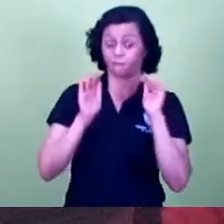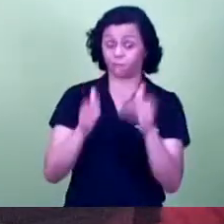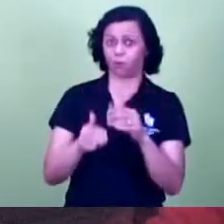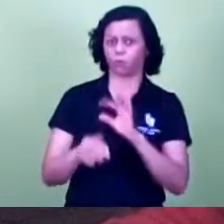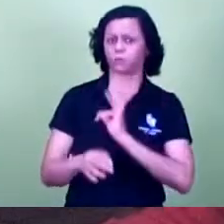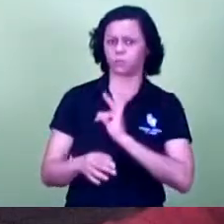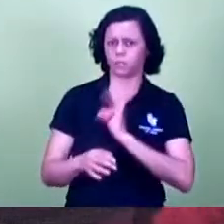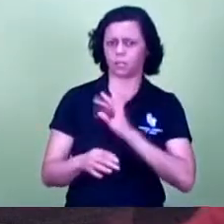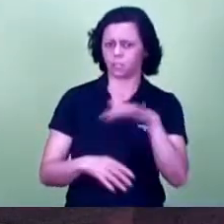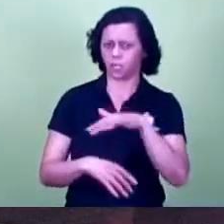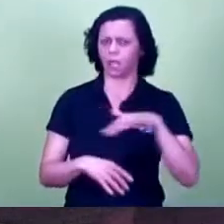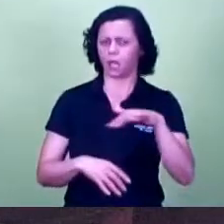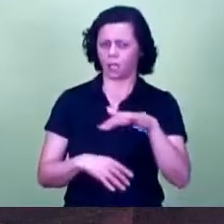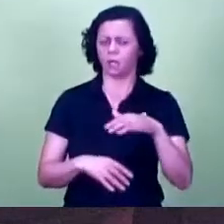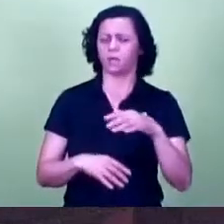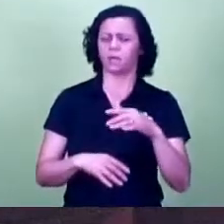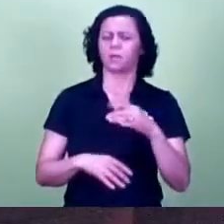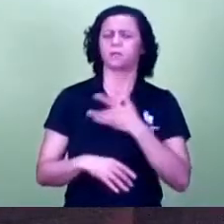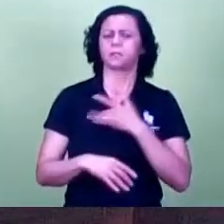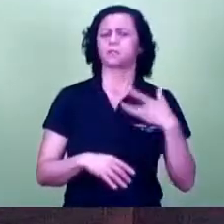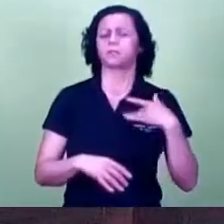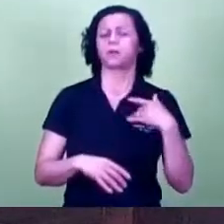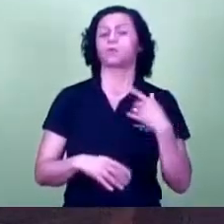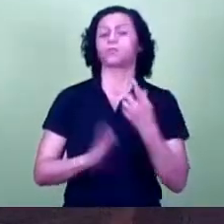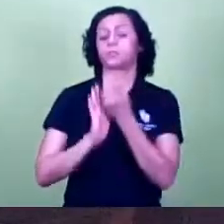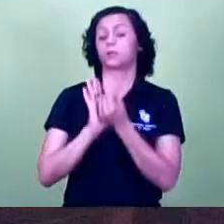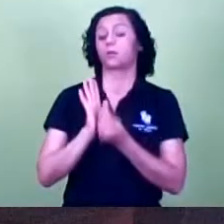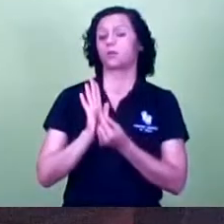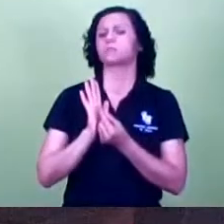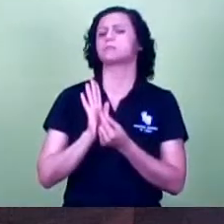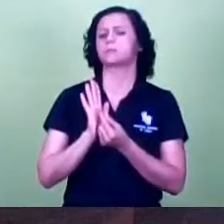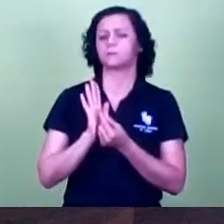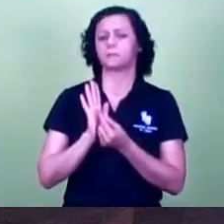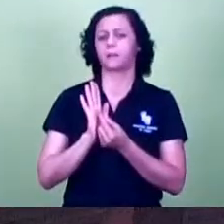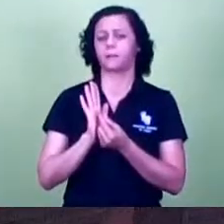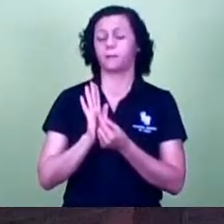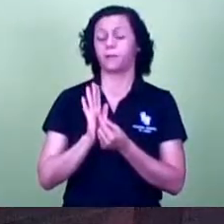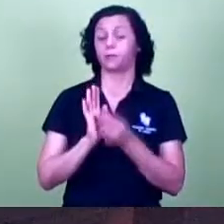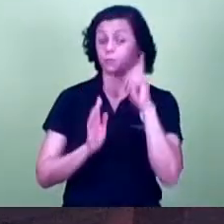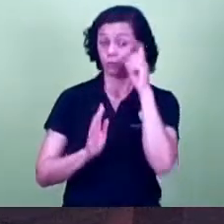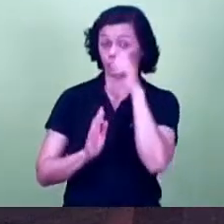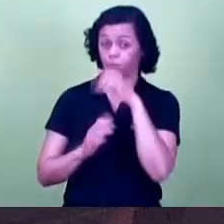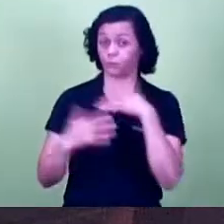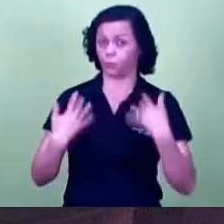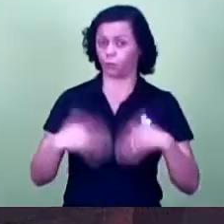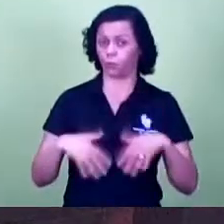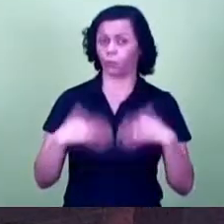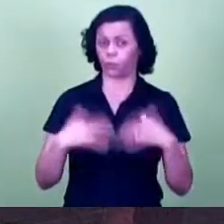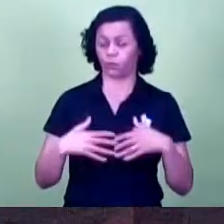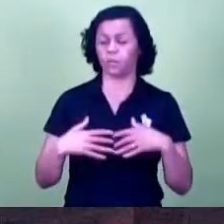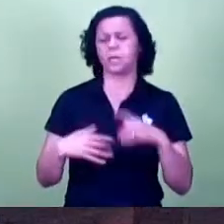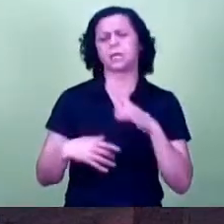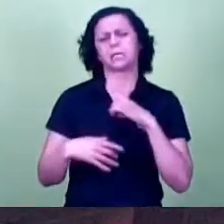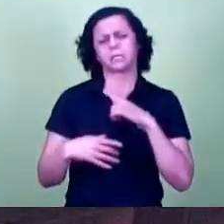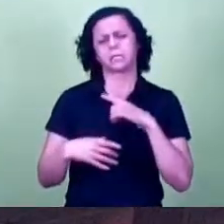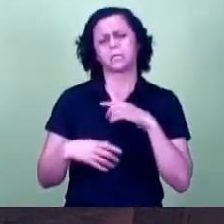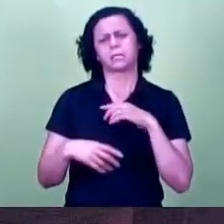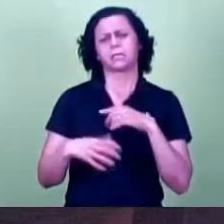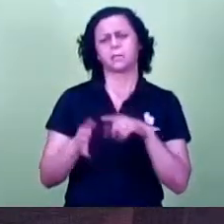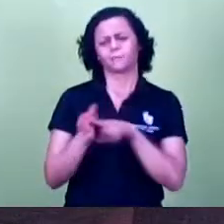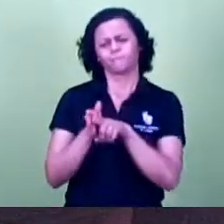na saúde que tem um orçamento estritamente complicado que a gente possa fazer essa análise mais